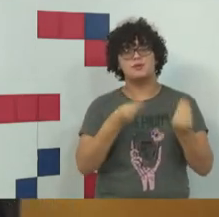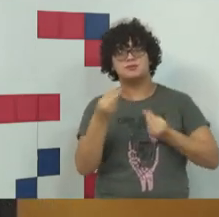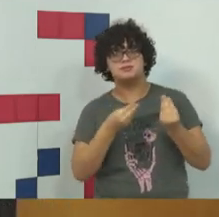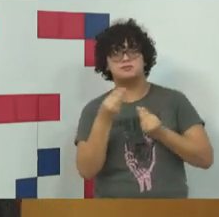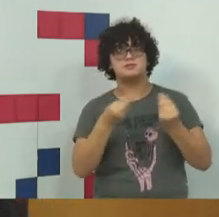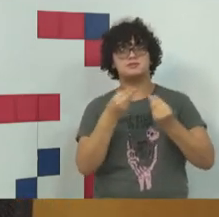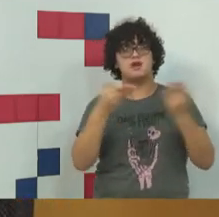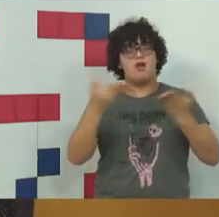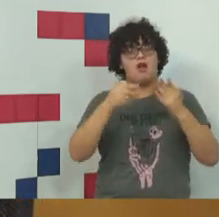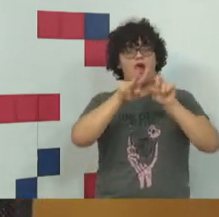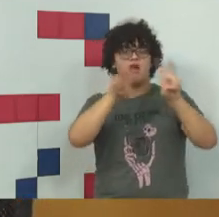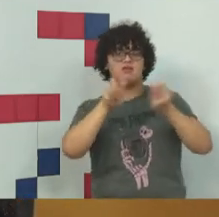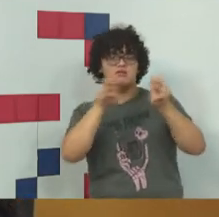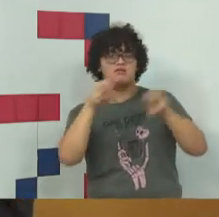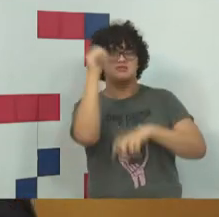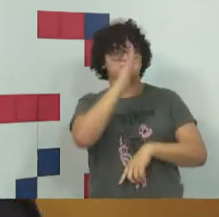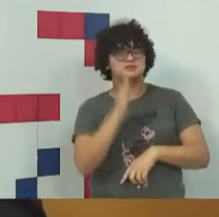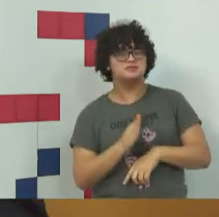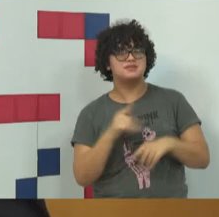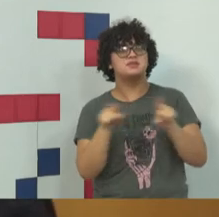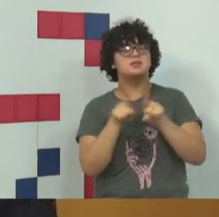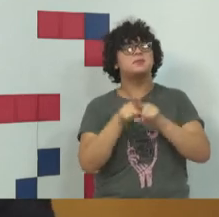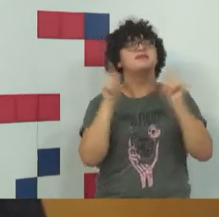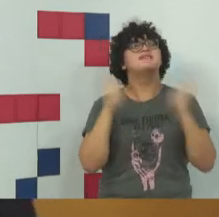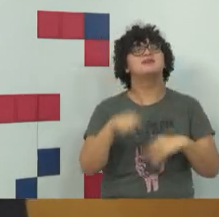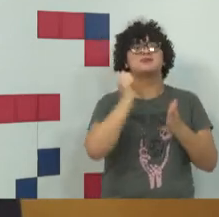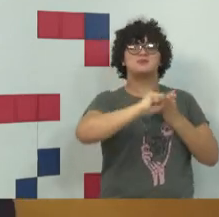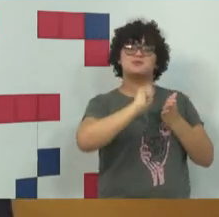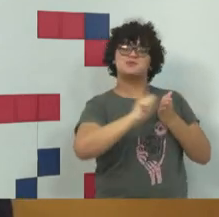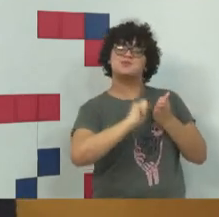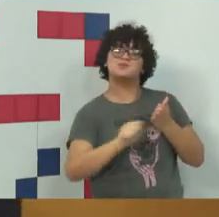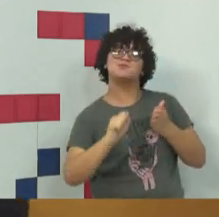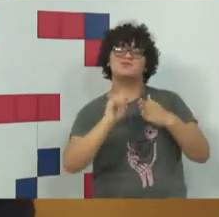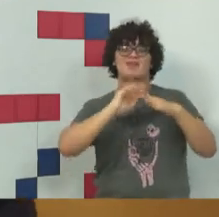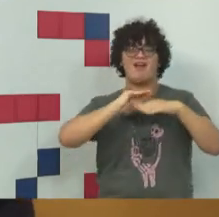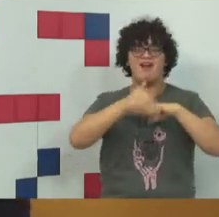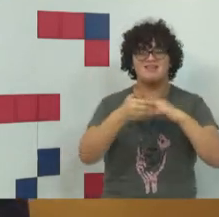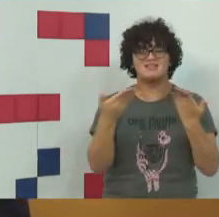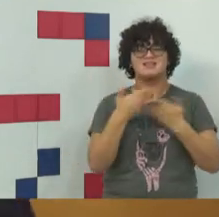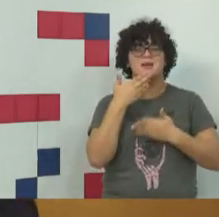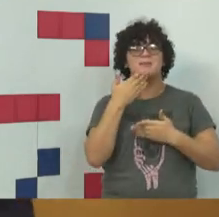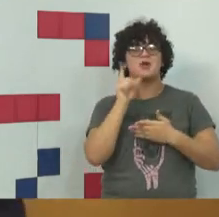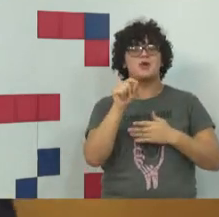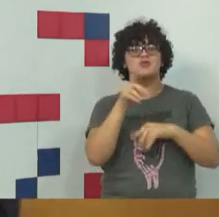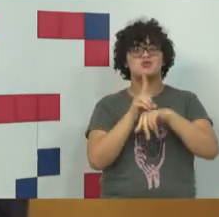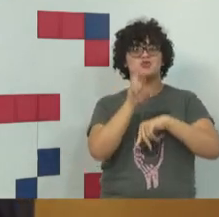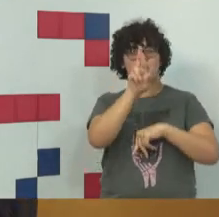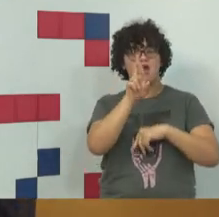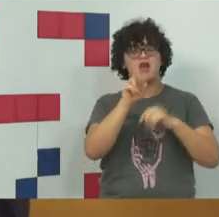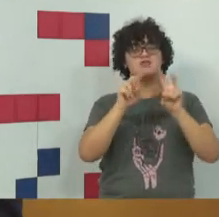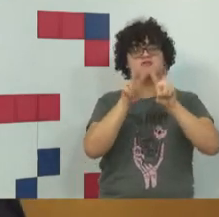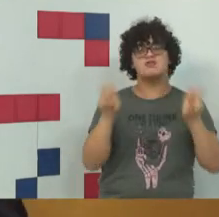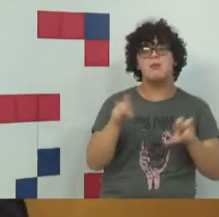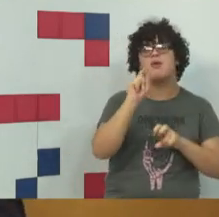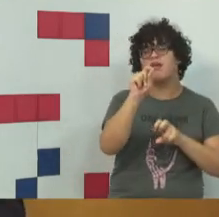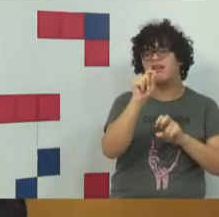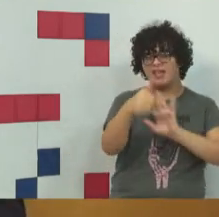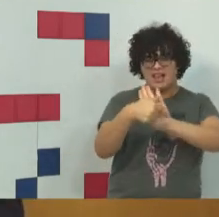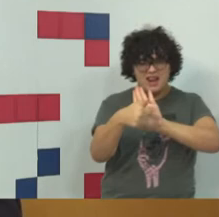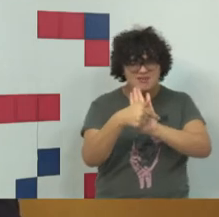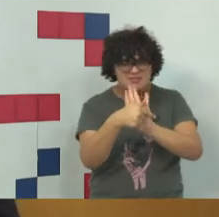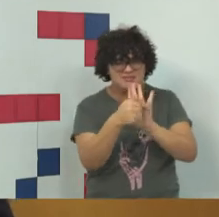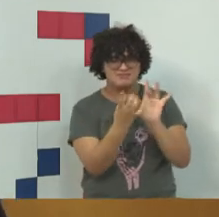desse assunto no Brasil, ao escrever a sua tese de doutoramento sobre crimes digitais.